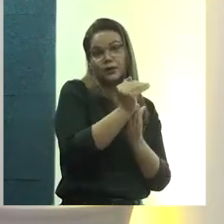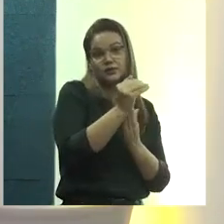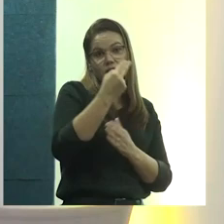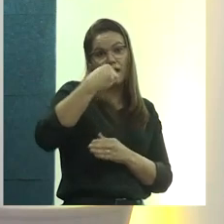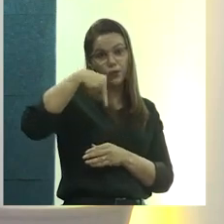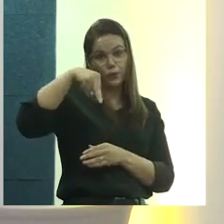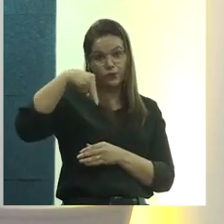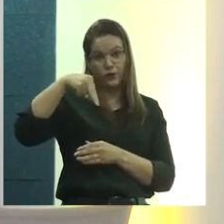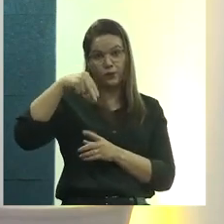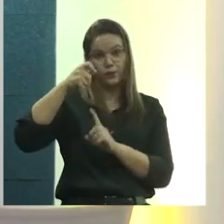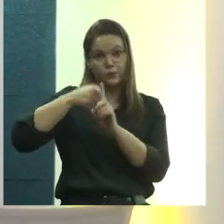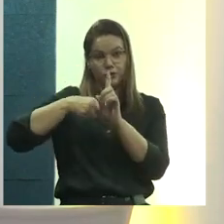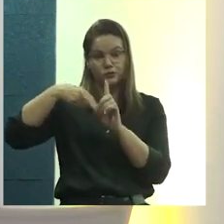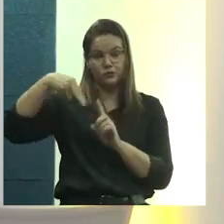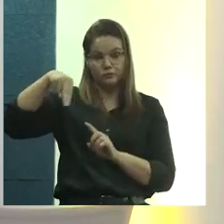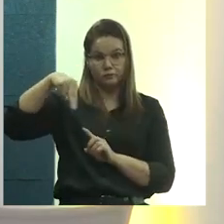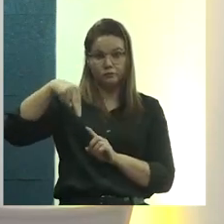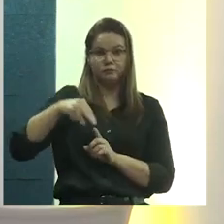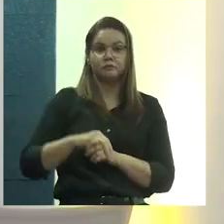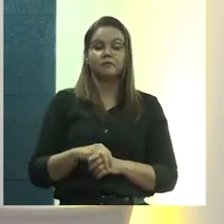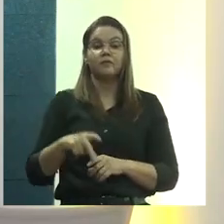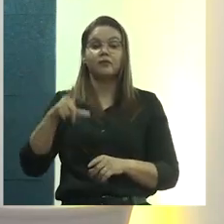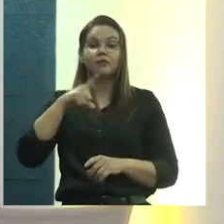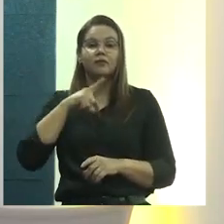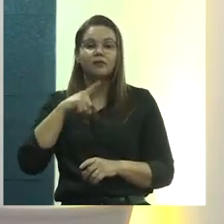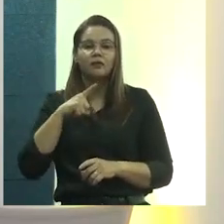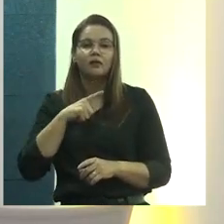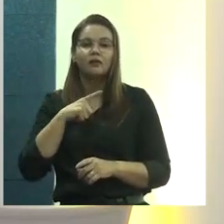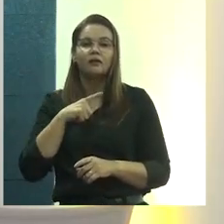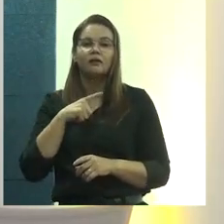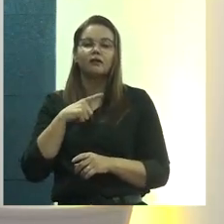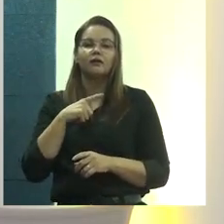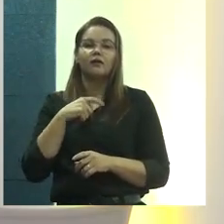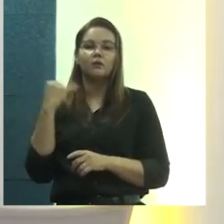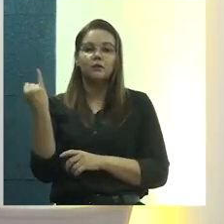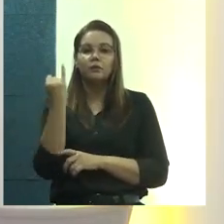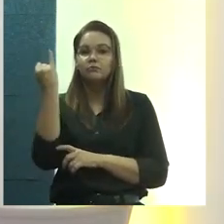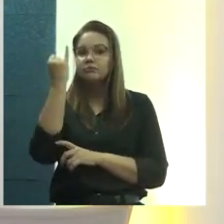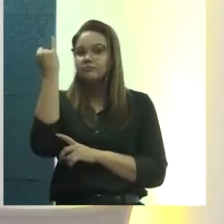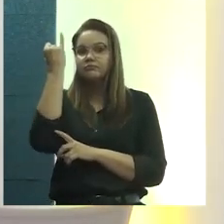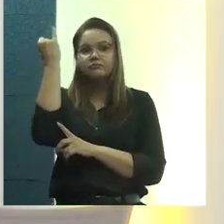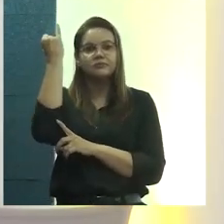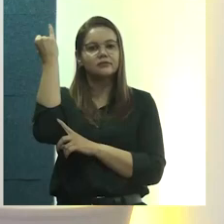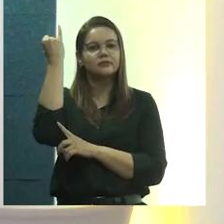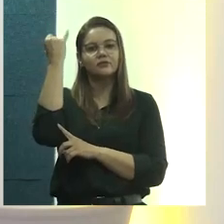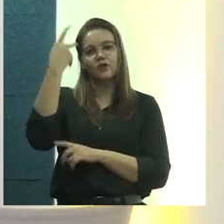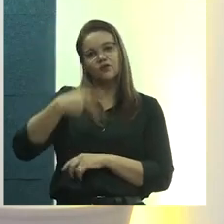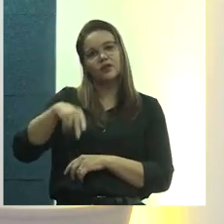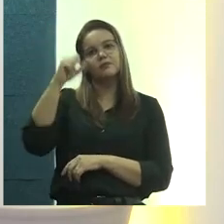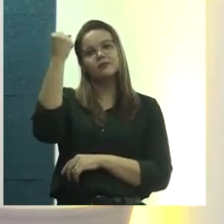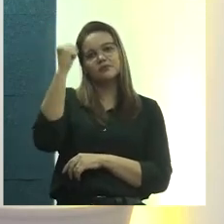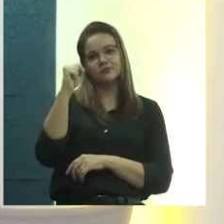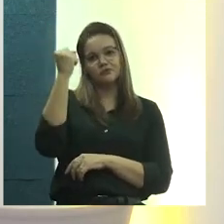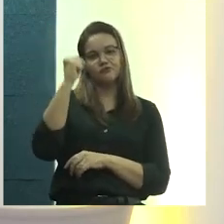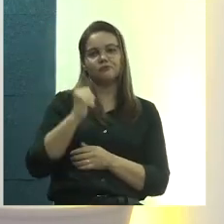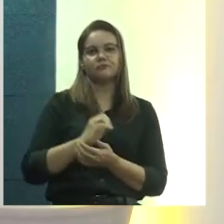tá? Então, terá uma importância muito grande, né? Para o estado.